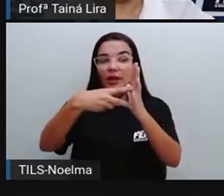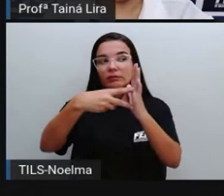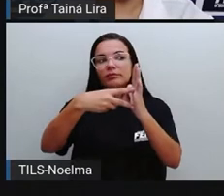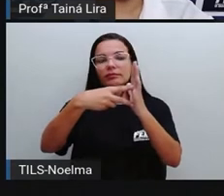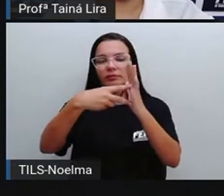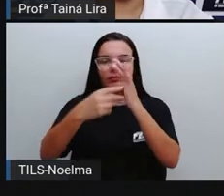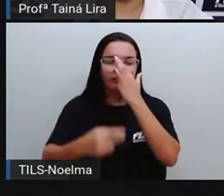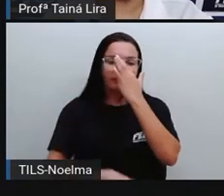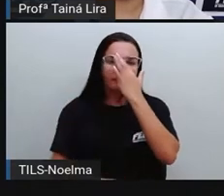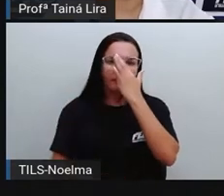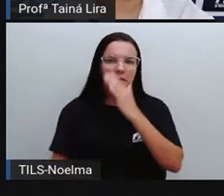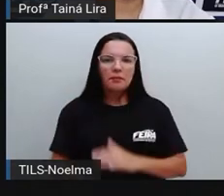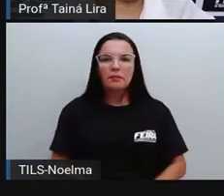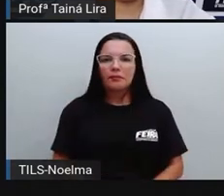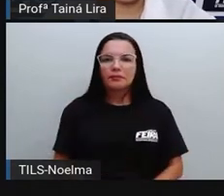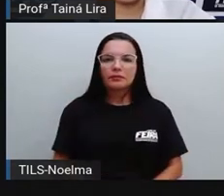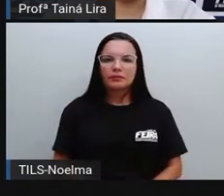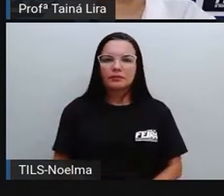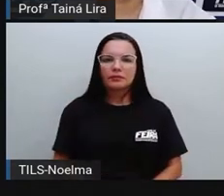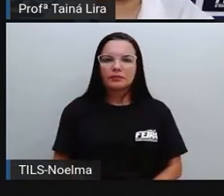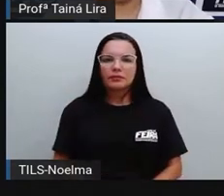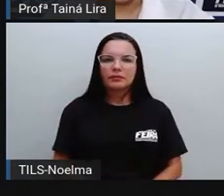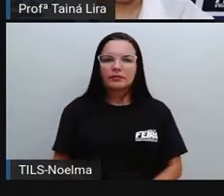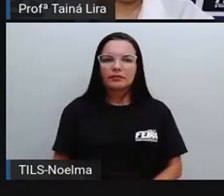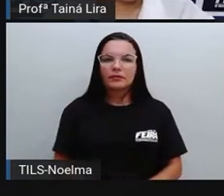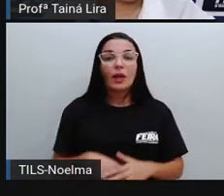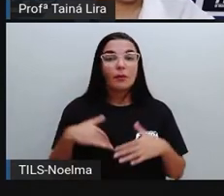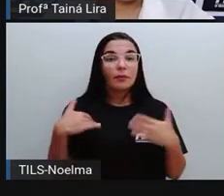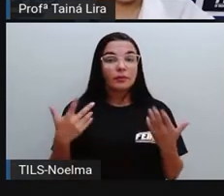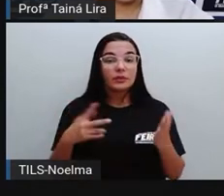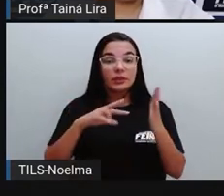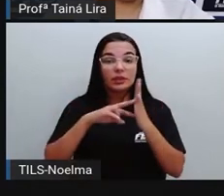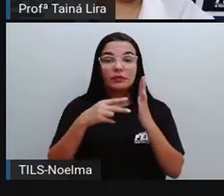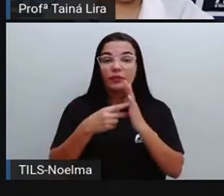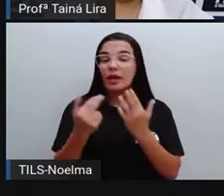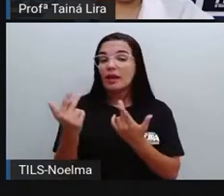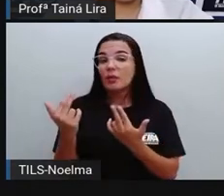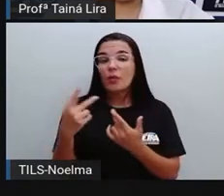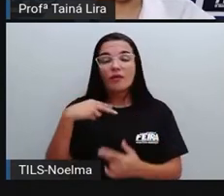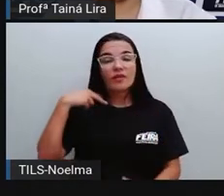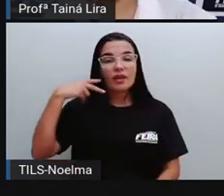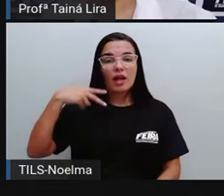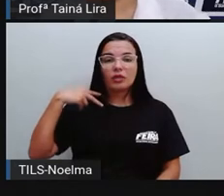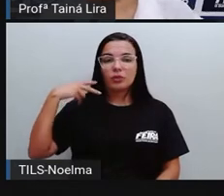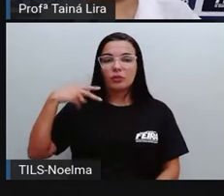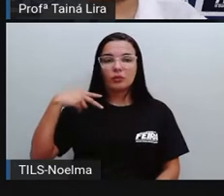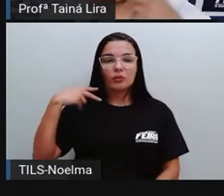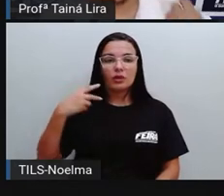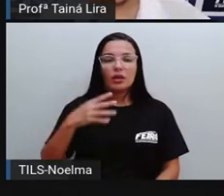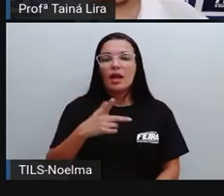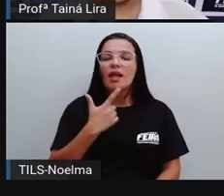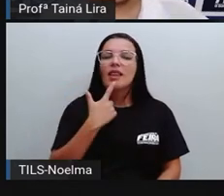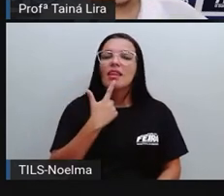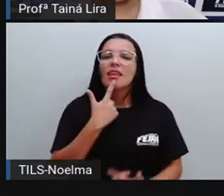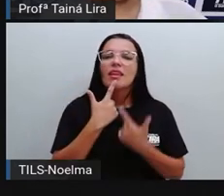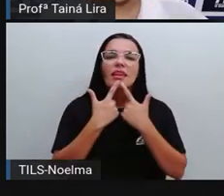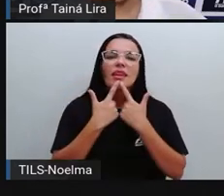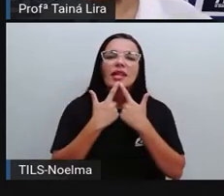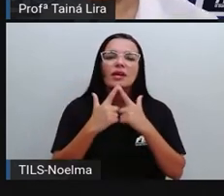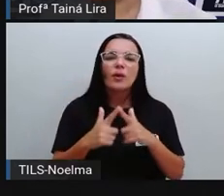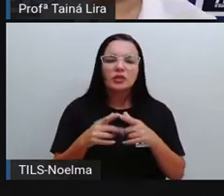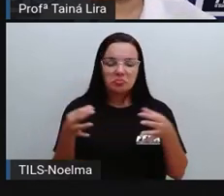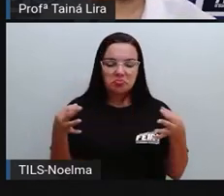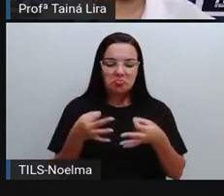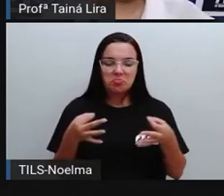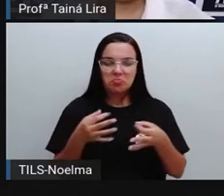o vereador Fernando Torres de Edil. Ó, Edil é o mesmo que vereador. É a linguagem aí mais formal, tá?